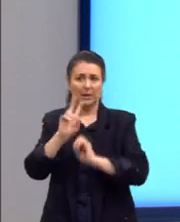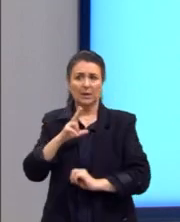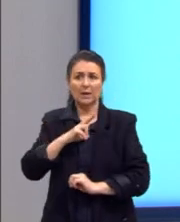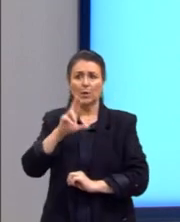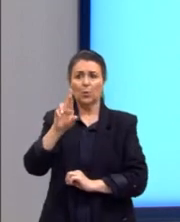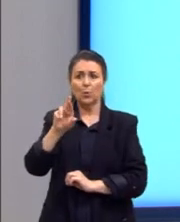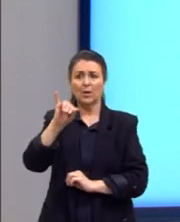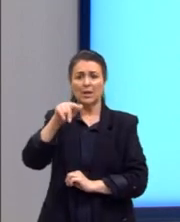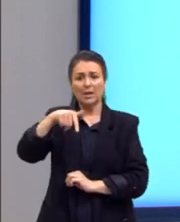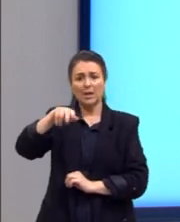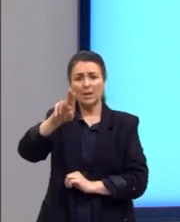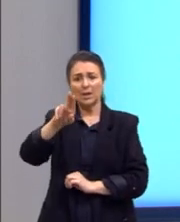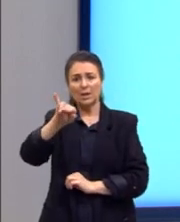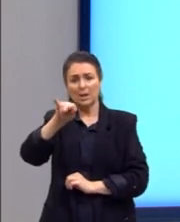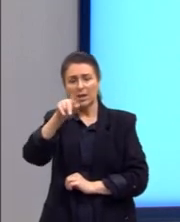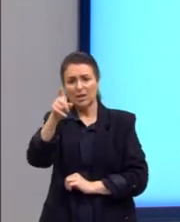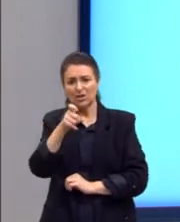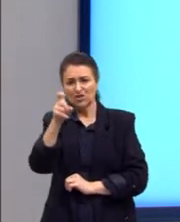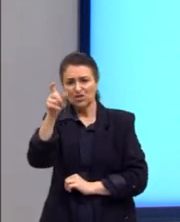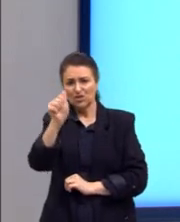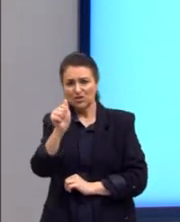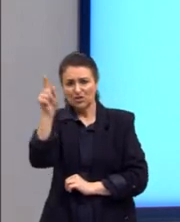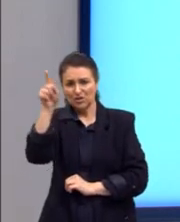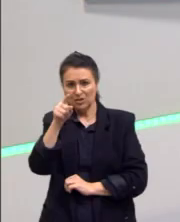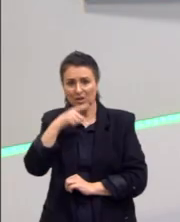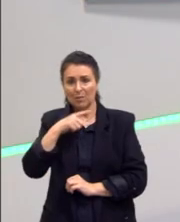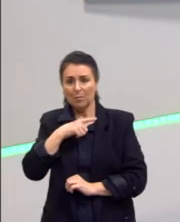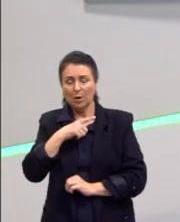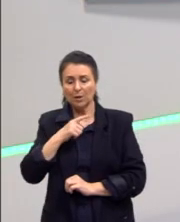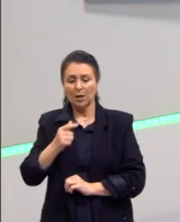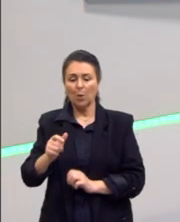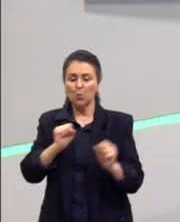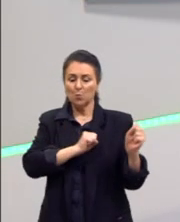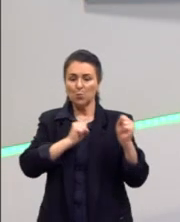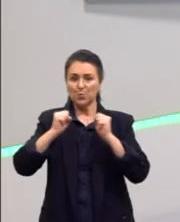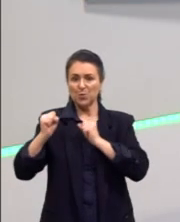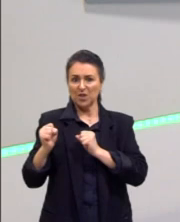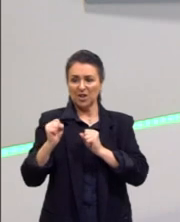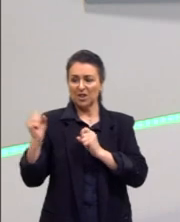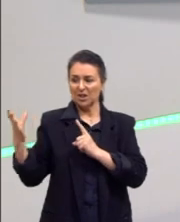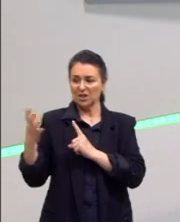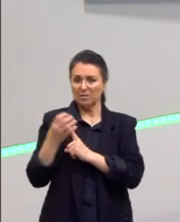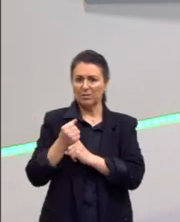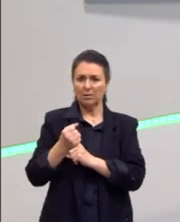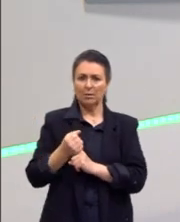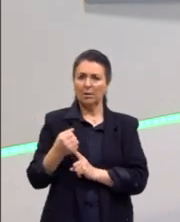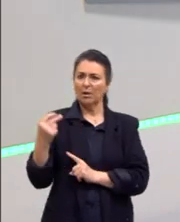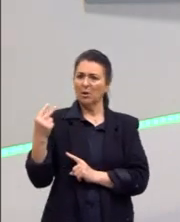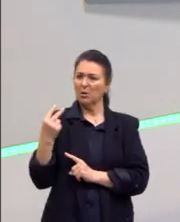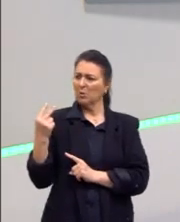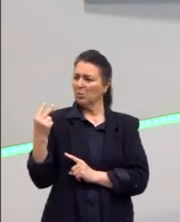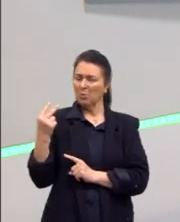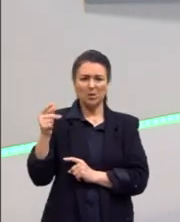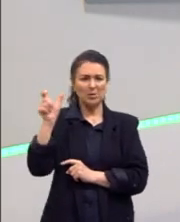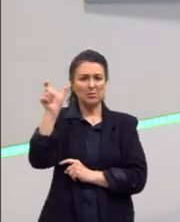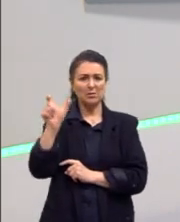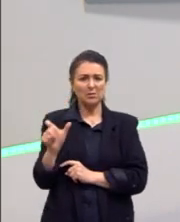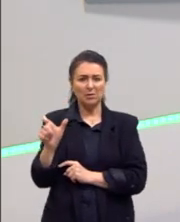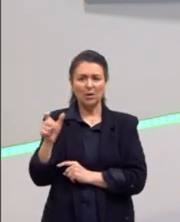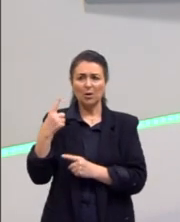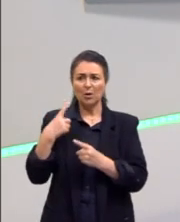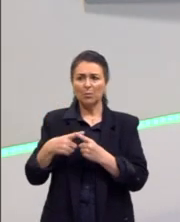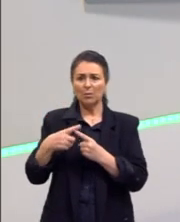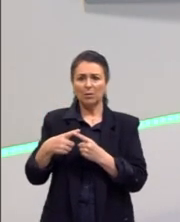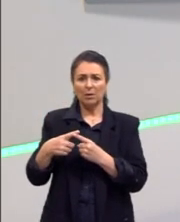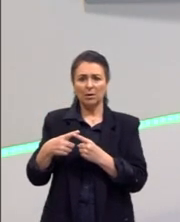E acho que mostra também a força, o poder dessa dominação. Porque a gente para e pensa, tem dois caras ali e uma missionária. Por eles não pegavam e só